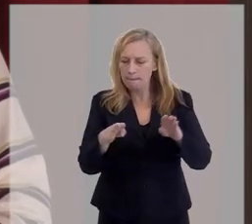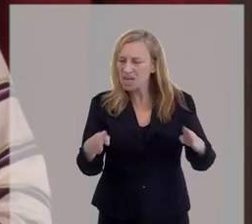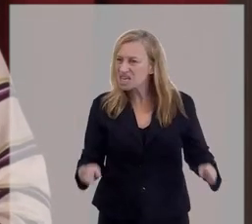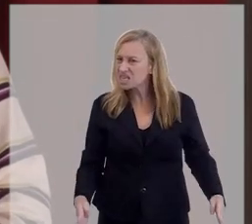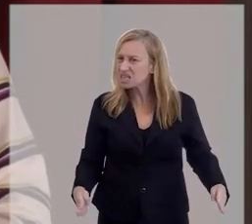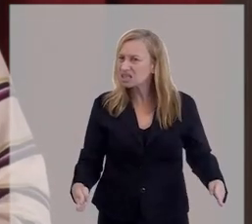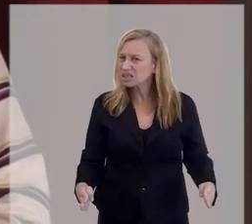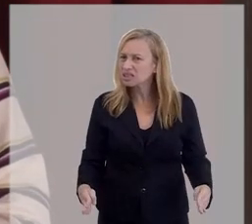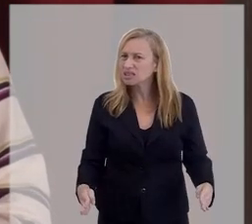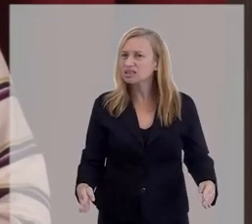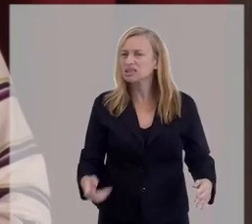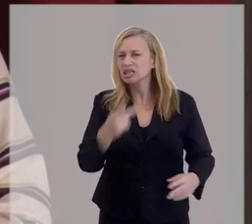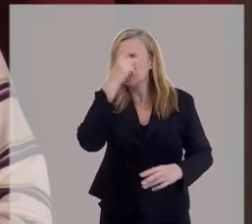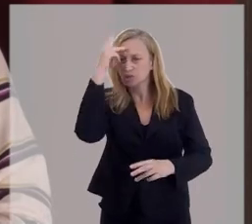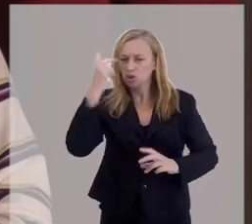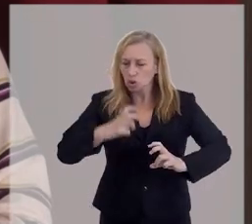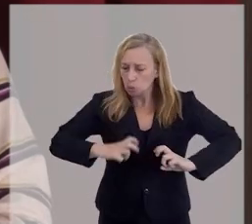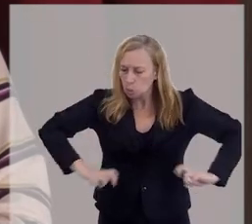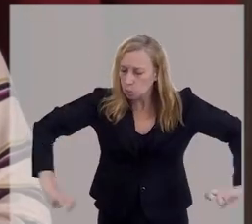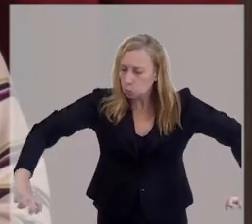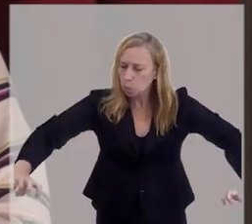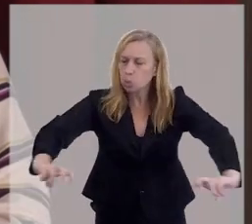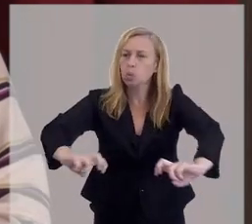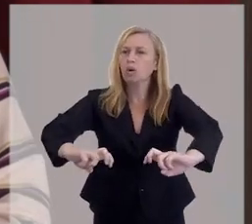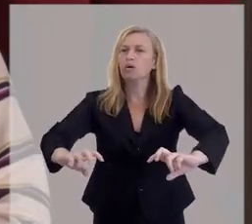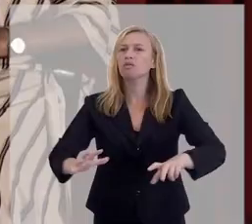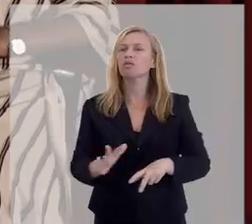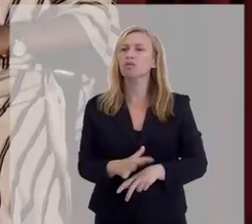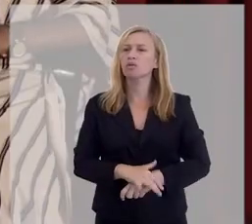Uma mesa, as pessoas,